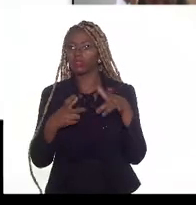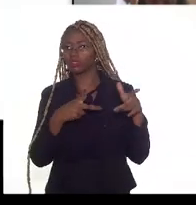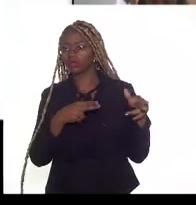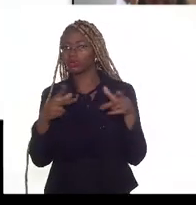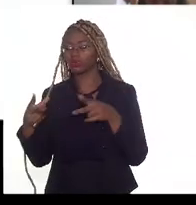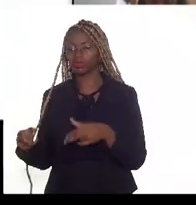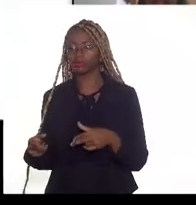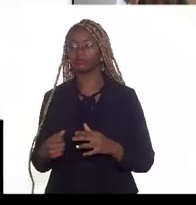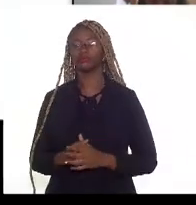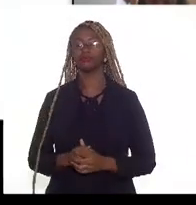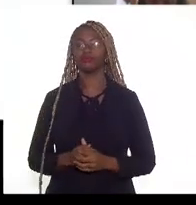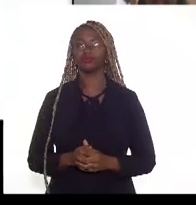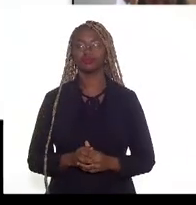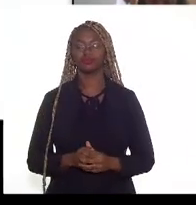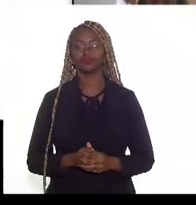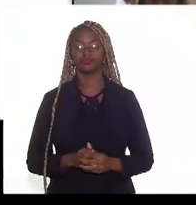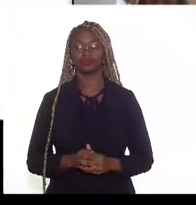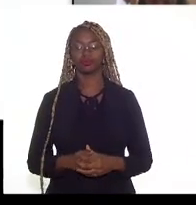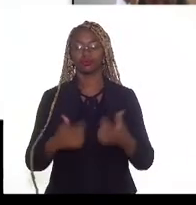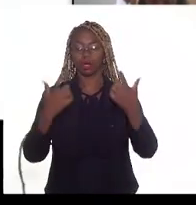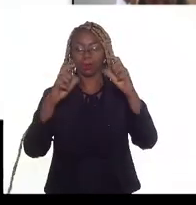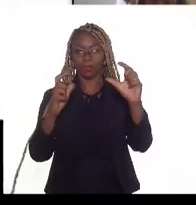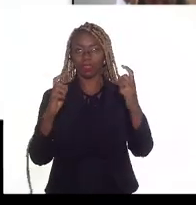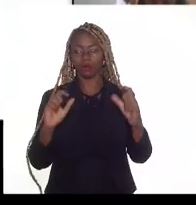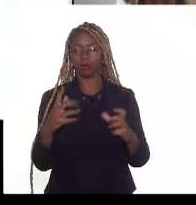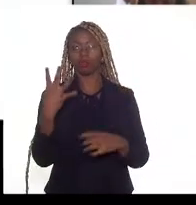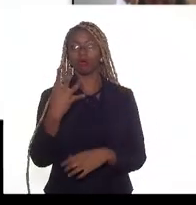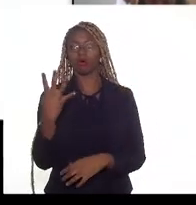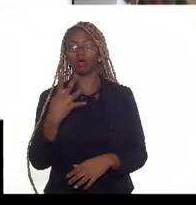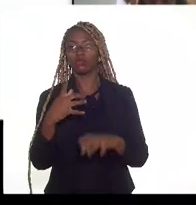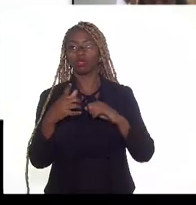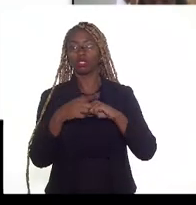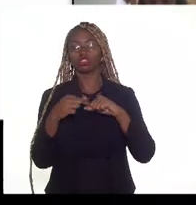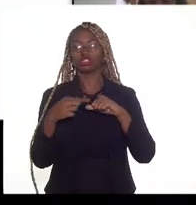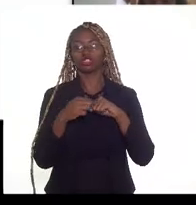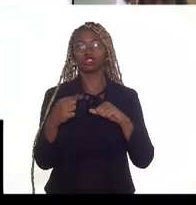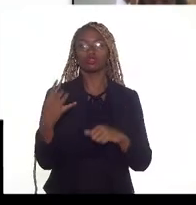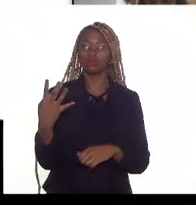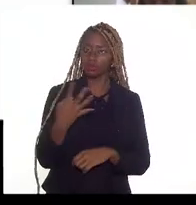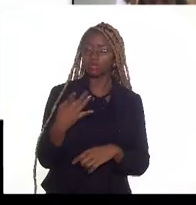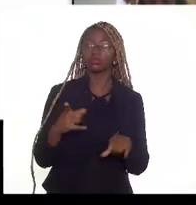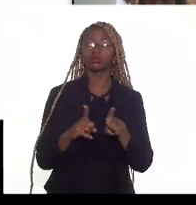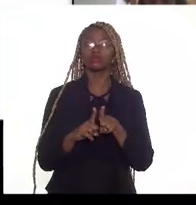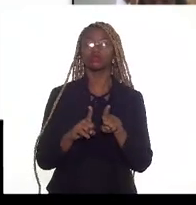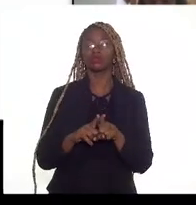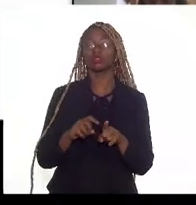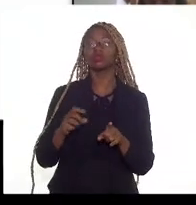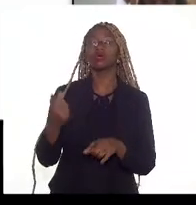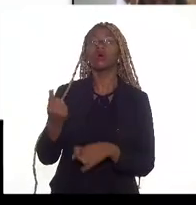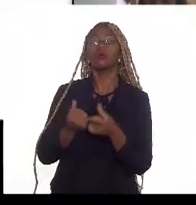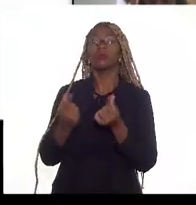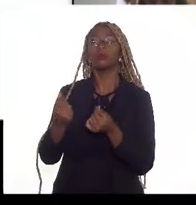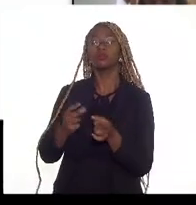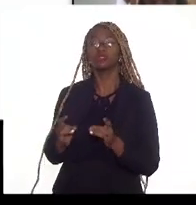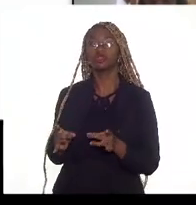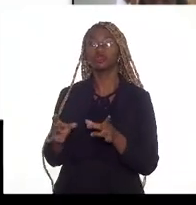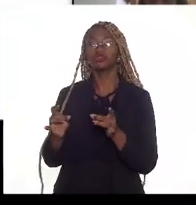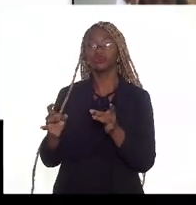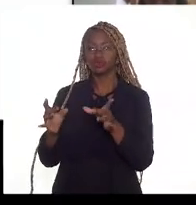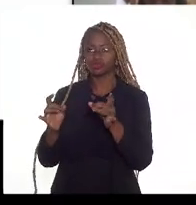o parágrafo 4º do artigo 8º determina que na inexistência do preço de venda no mercado será